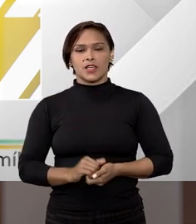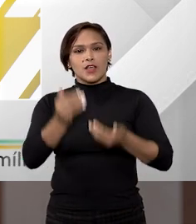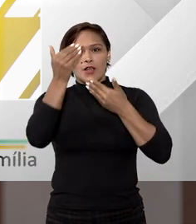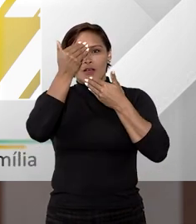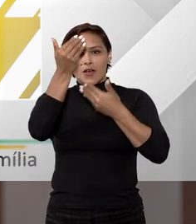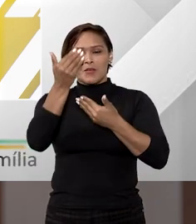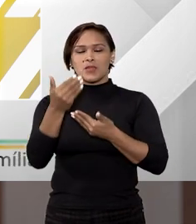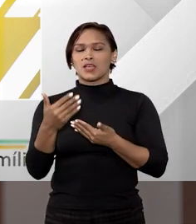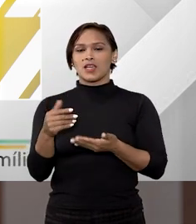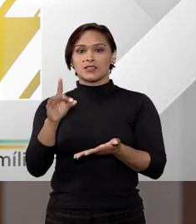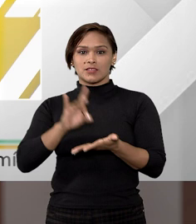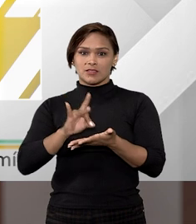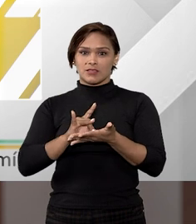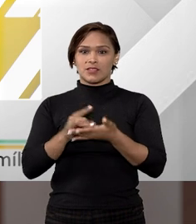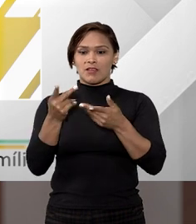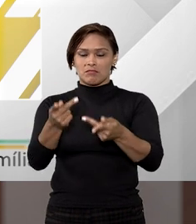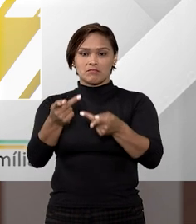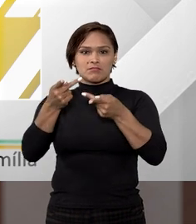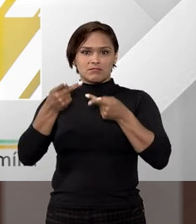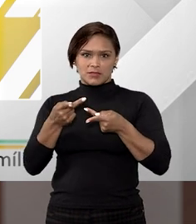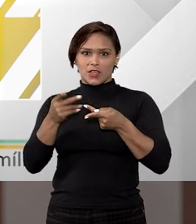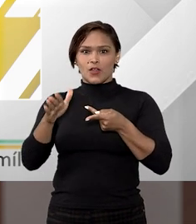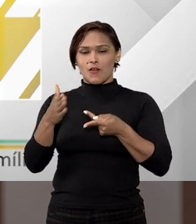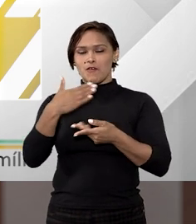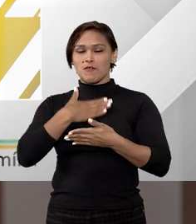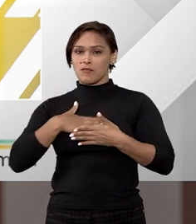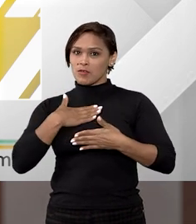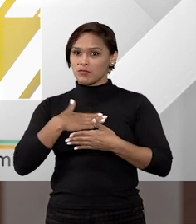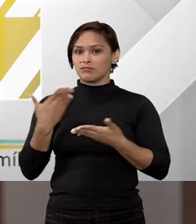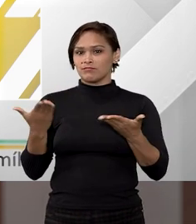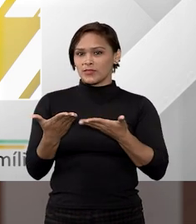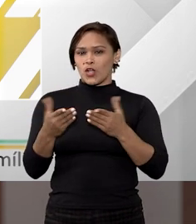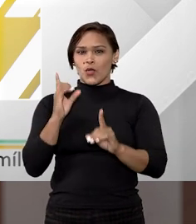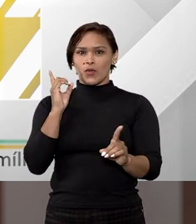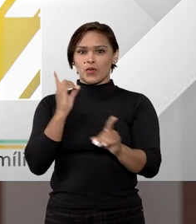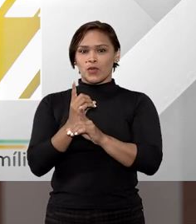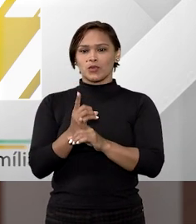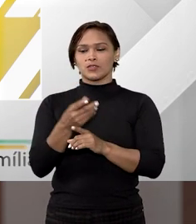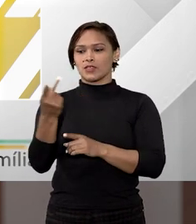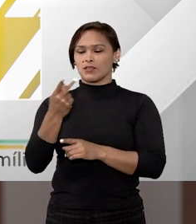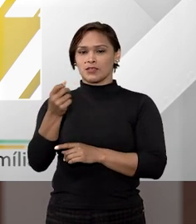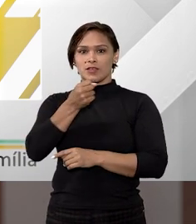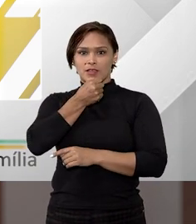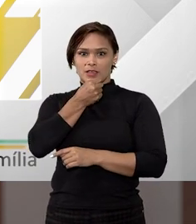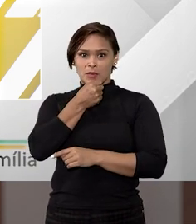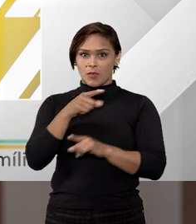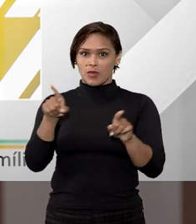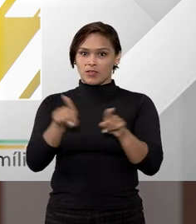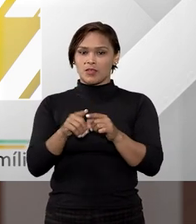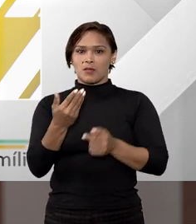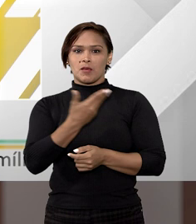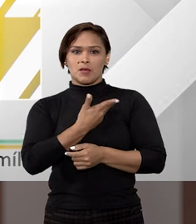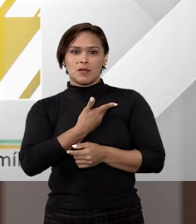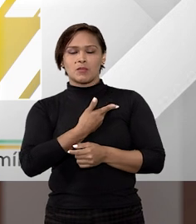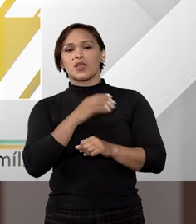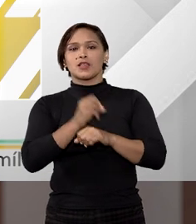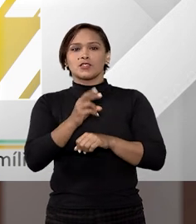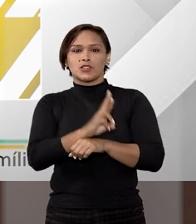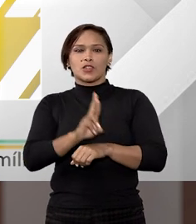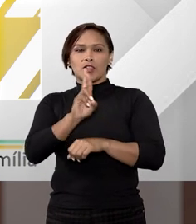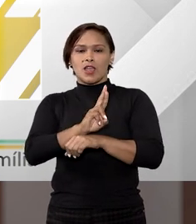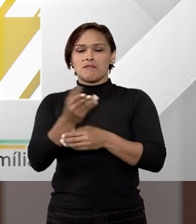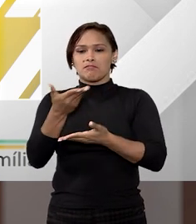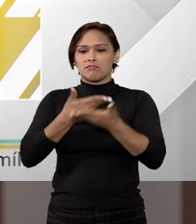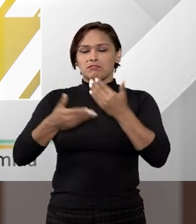Muito obrigado, que agradeço pelo convite, foi um prazer estar aqui, Tiago, Fátima, Vitor também, que é meu colega de doutorado,